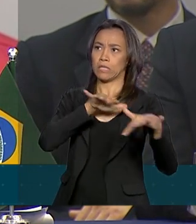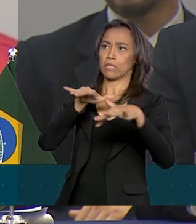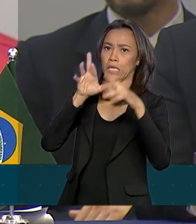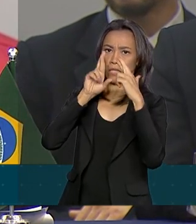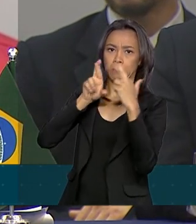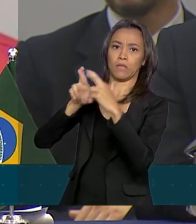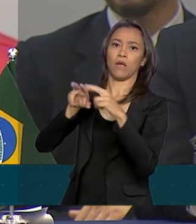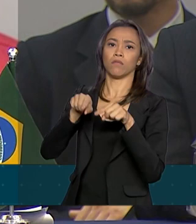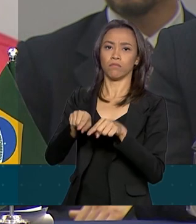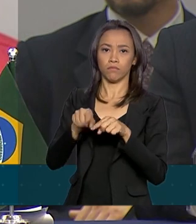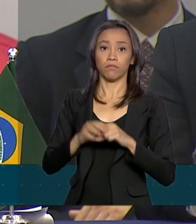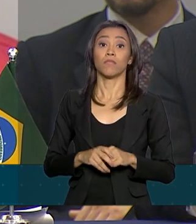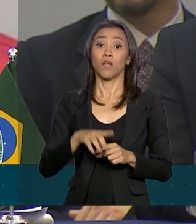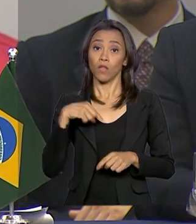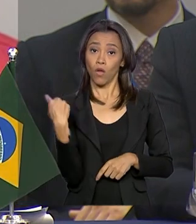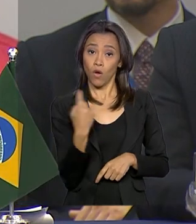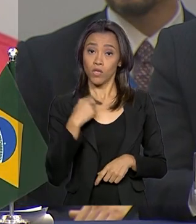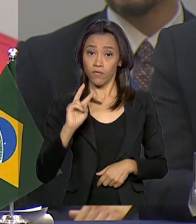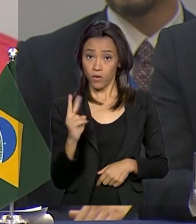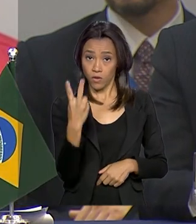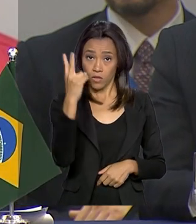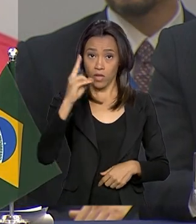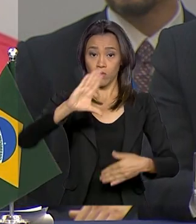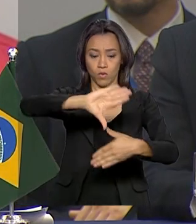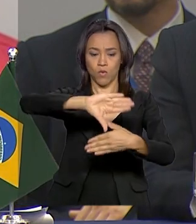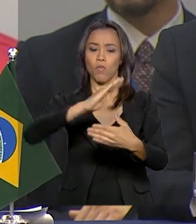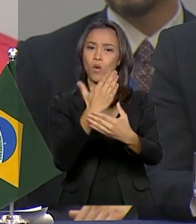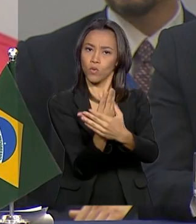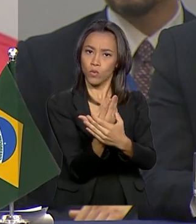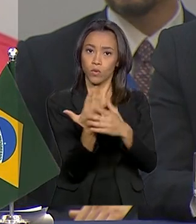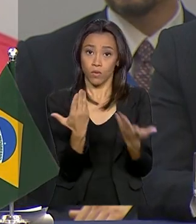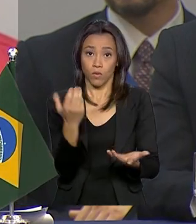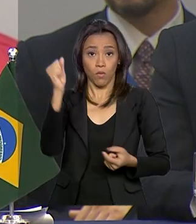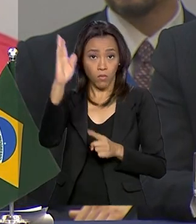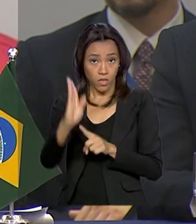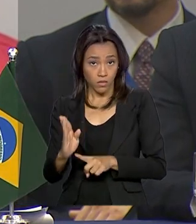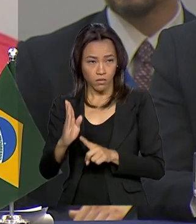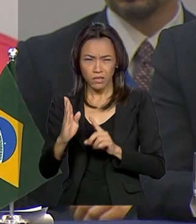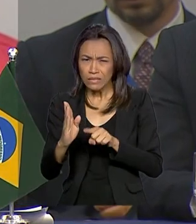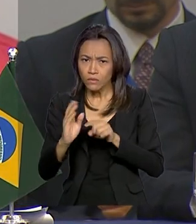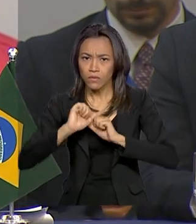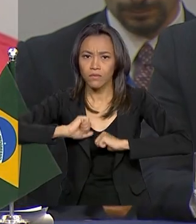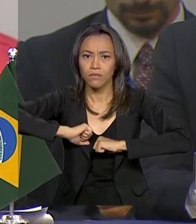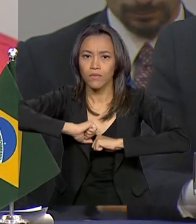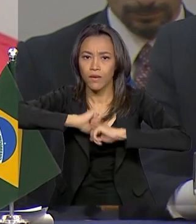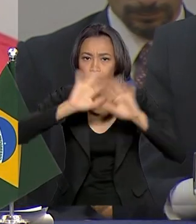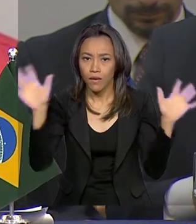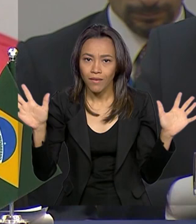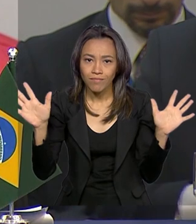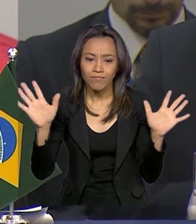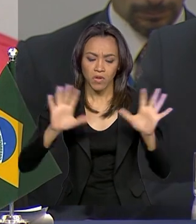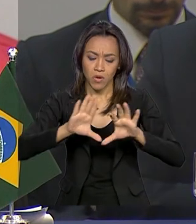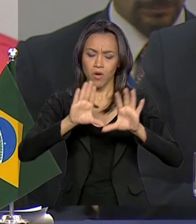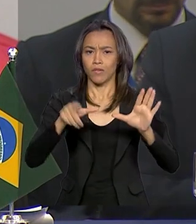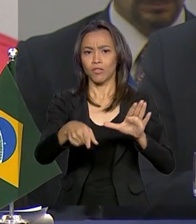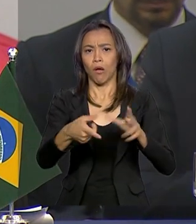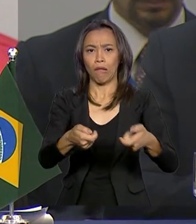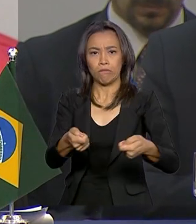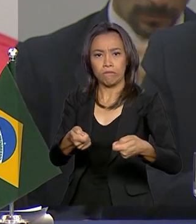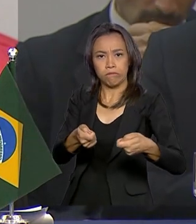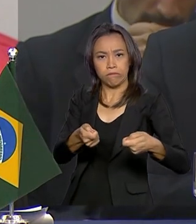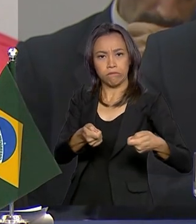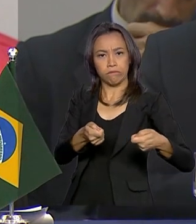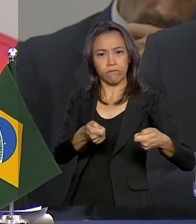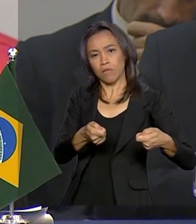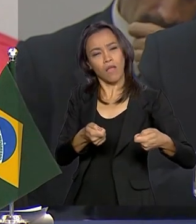Revalorizamos o Mercosul diante das nossas próprias sociedades. No Brasil, isso é muito claro, o Mercosul deixou de ser um freio para